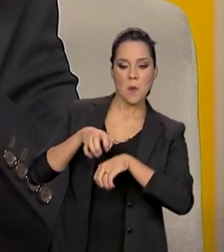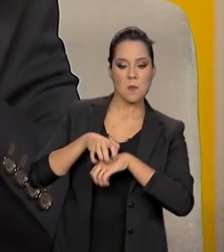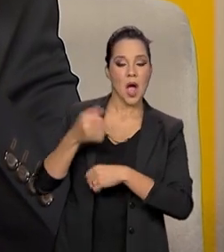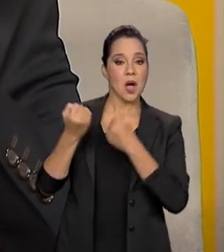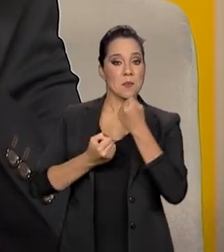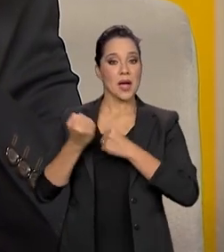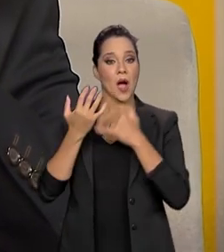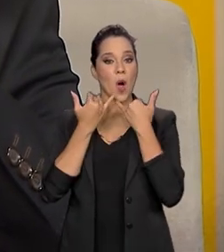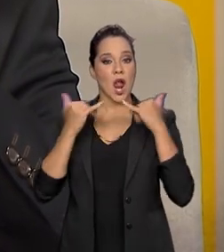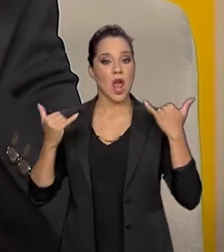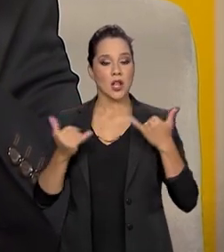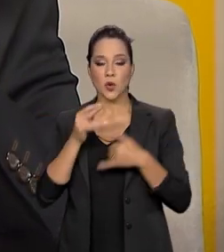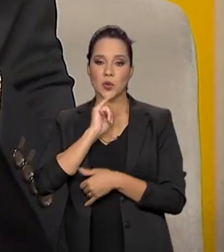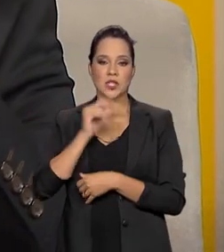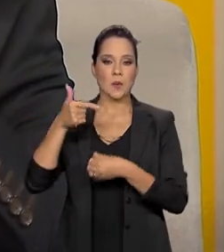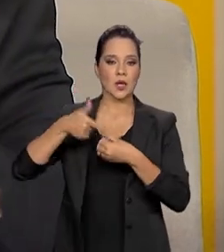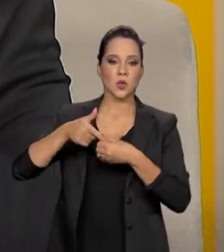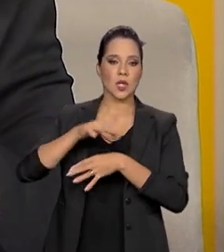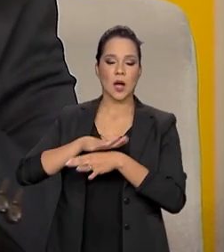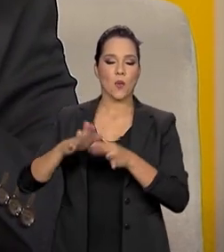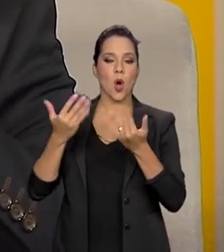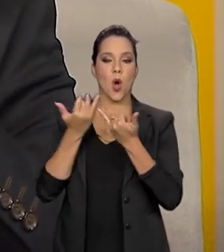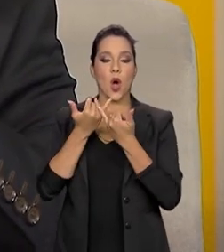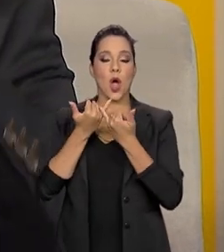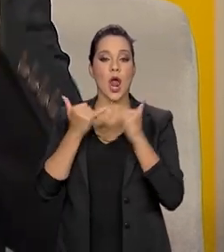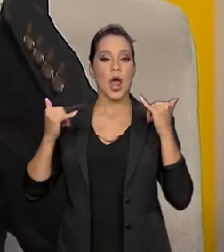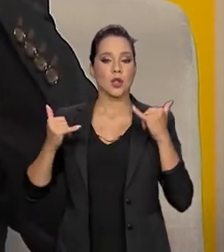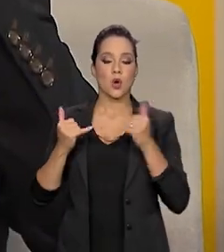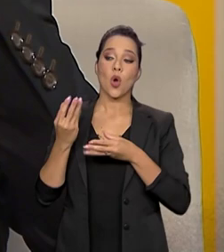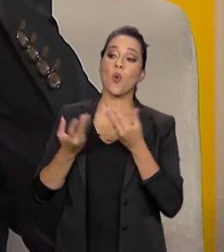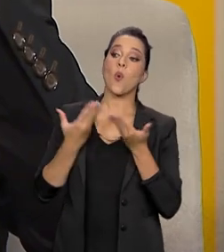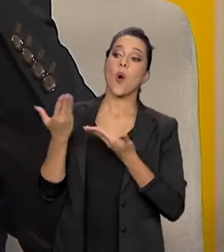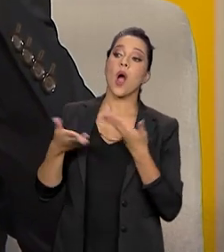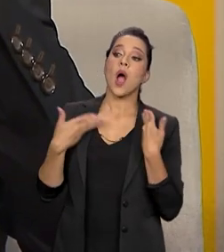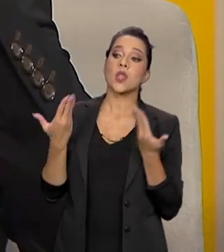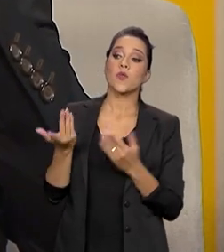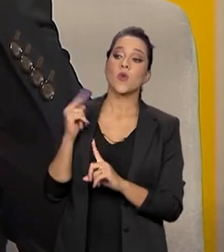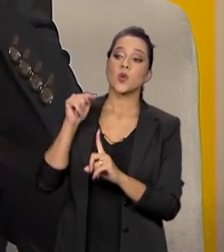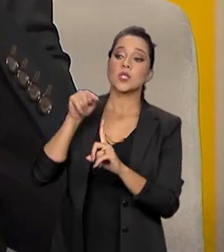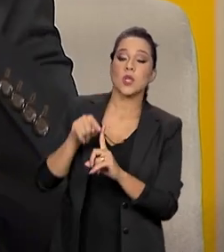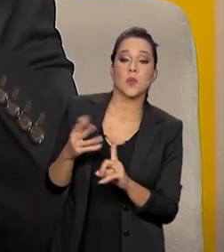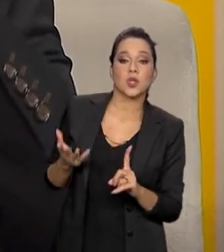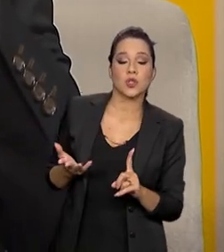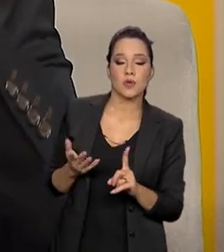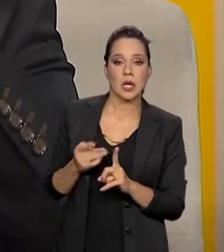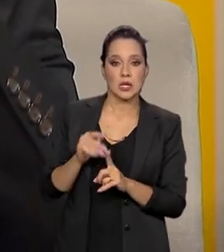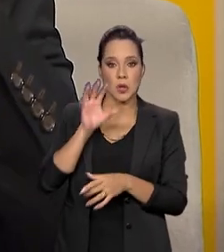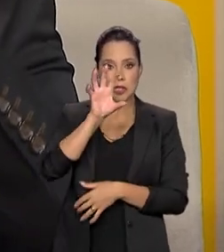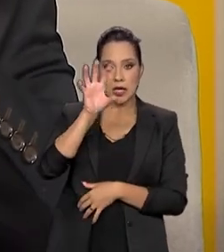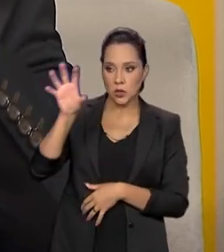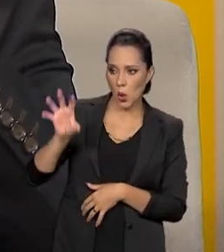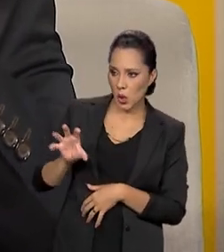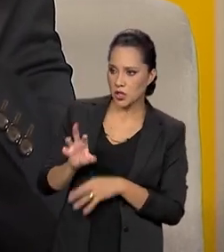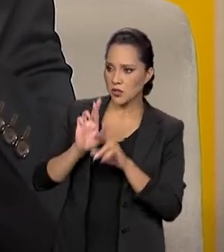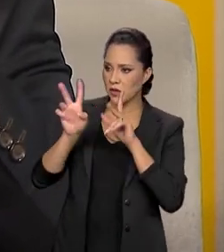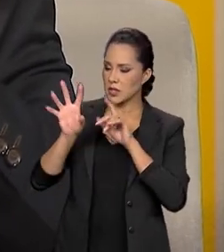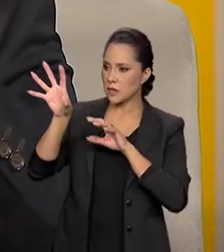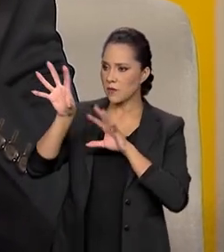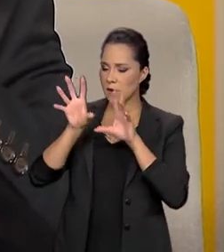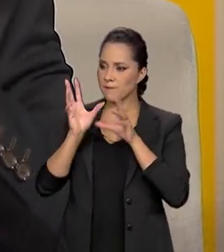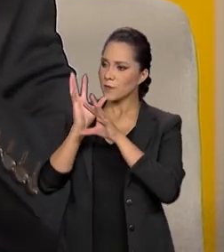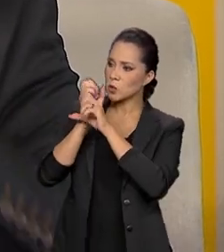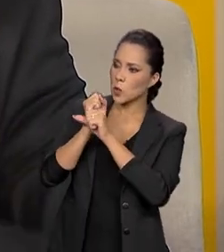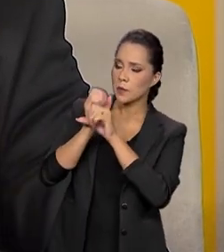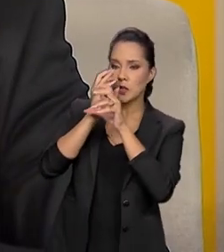carros elétricos, por exemplo, quando que eu vou atingir essa meta? Então, você pega vários setores e você vai fazendo um balanço desses setores